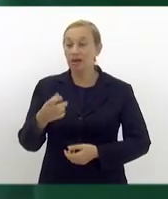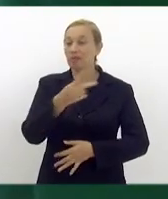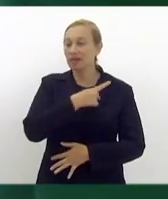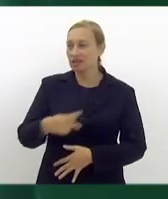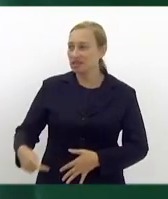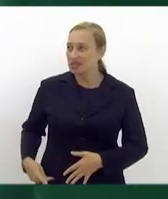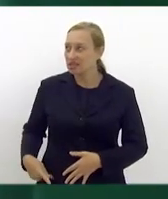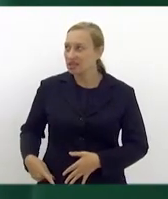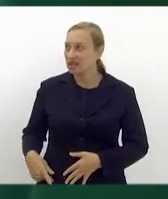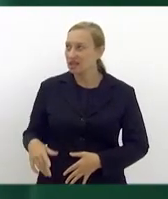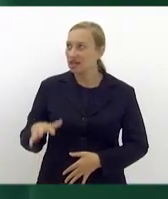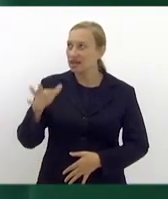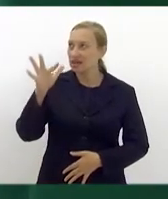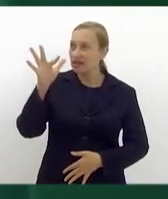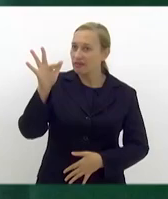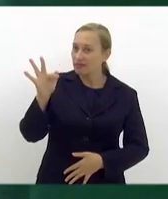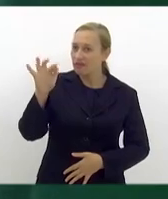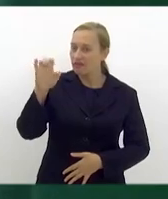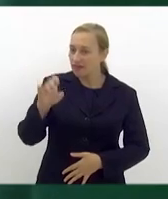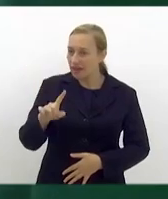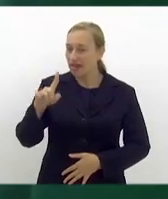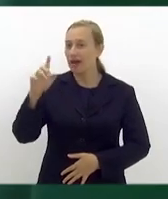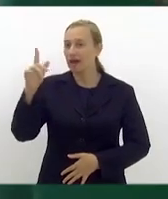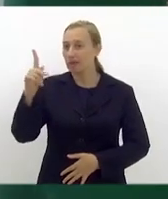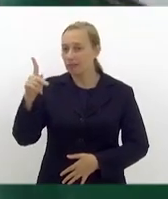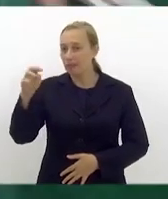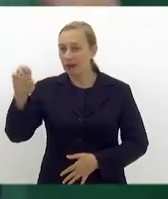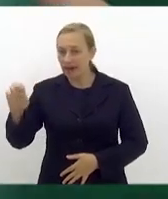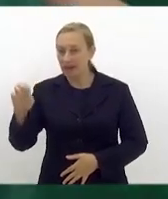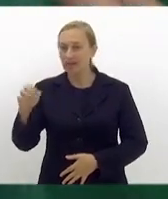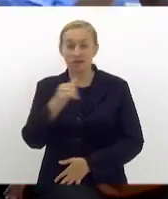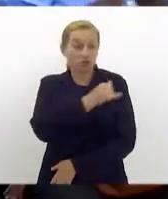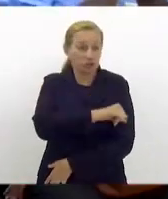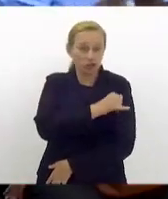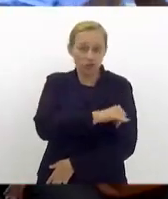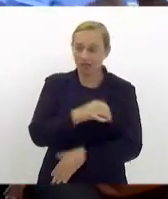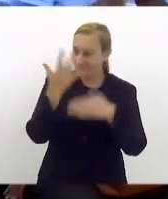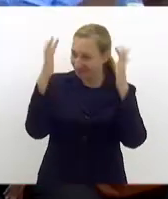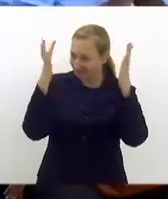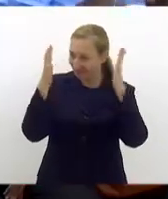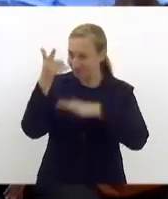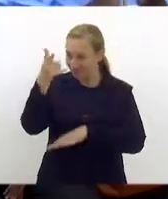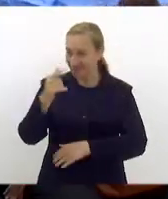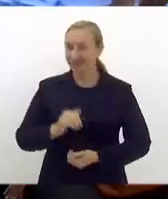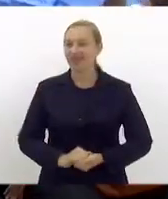FEAPA Rio de Janeiro. Está ali atrás.